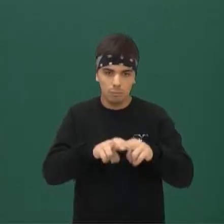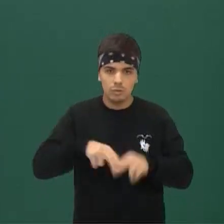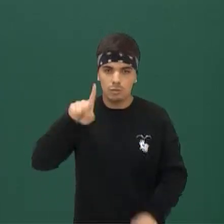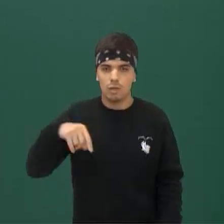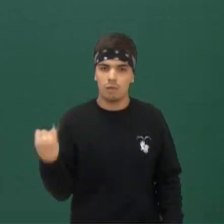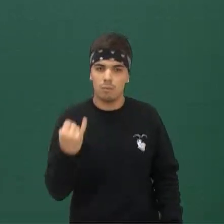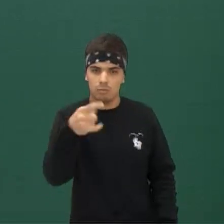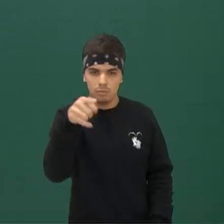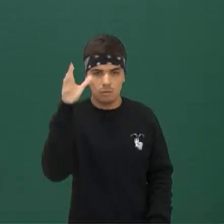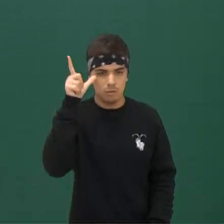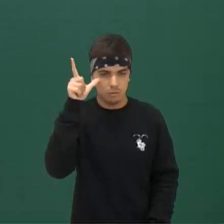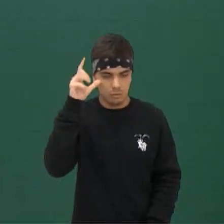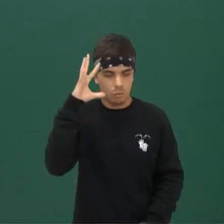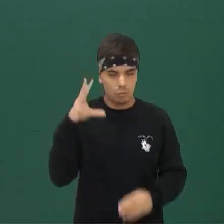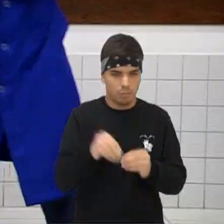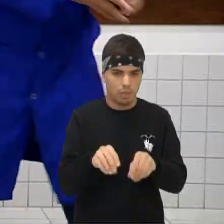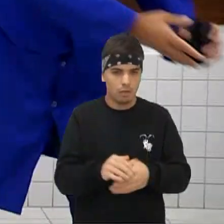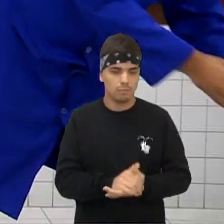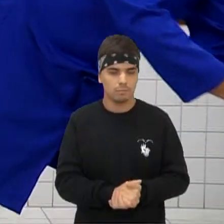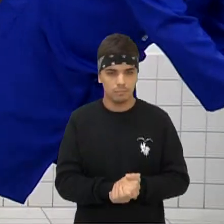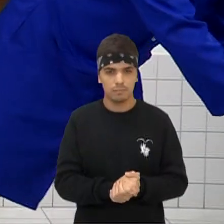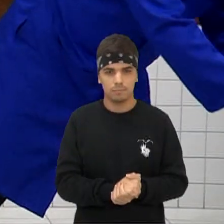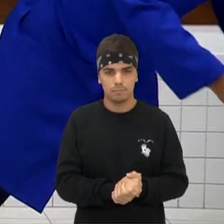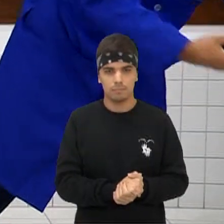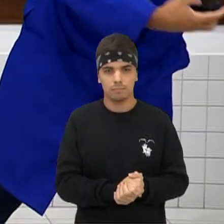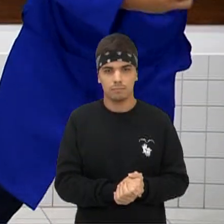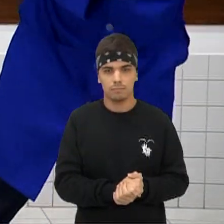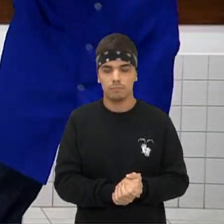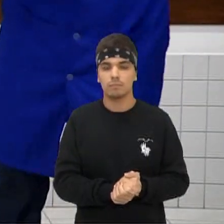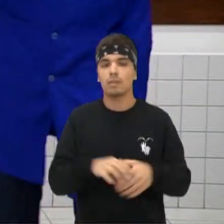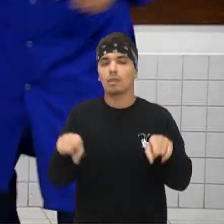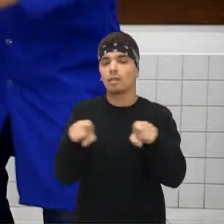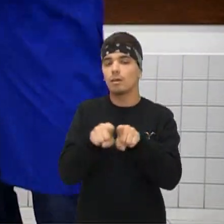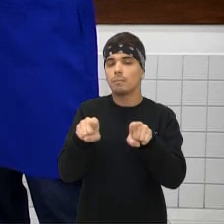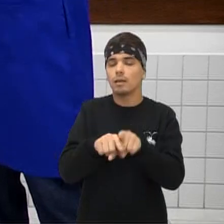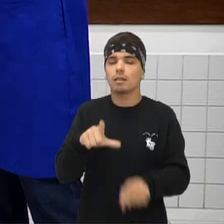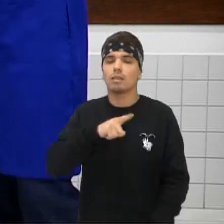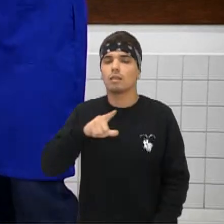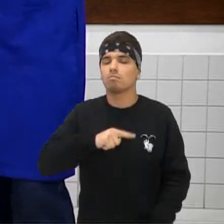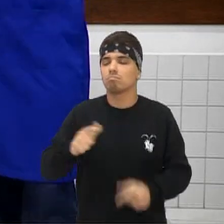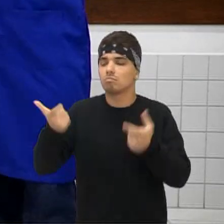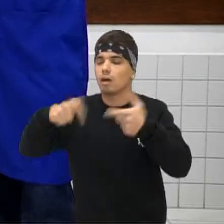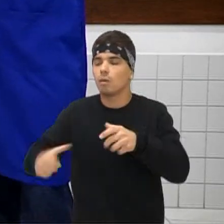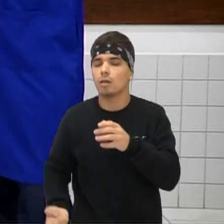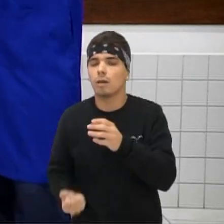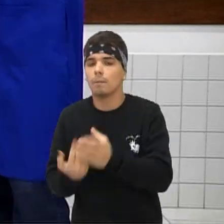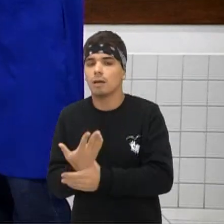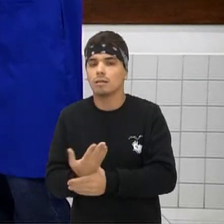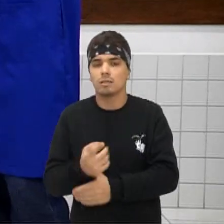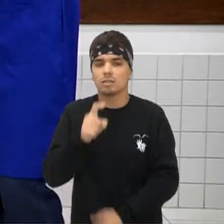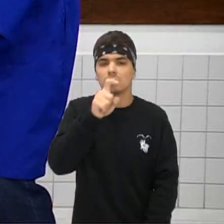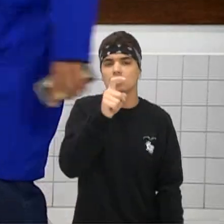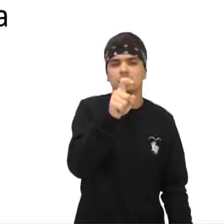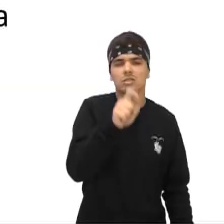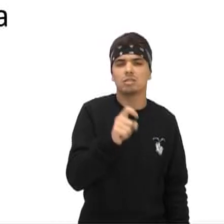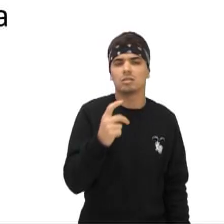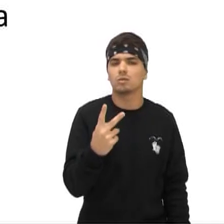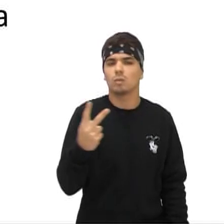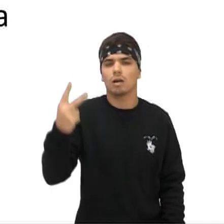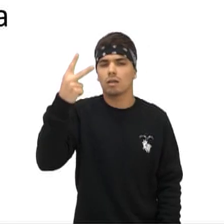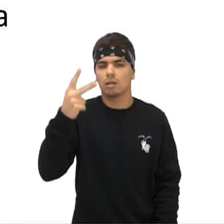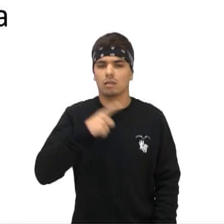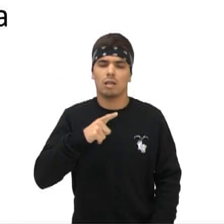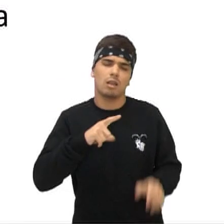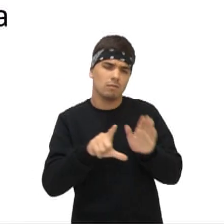importante para vocês compreenderem certinho essa temática Beleza E aí tem a questão, né? De onde que saiu esse Kx², né? Tem derivado sobre a força